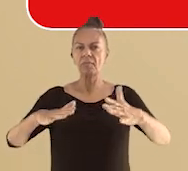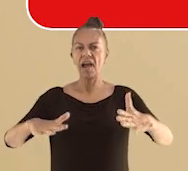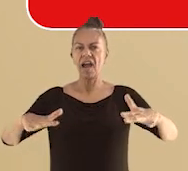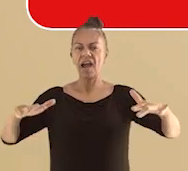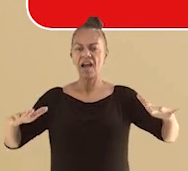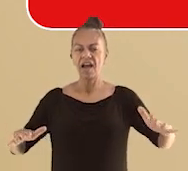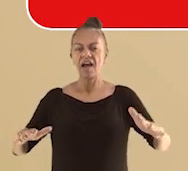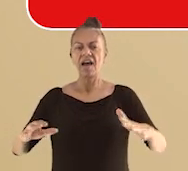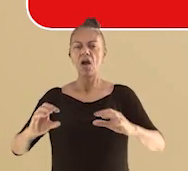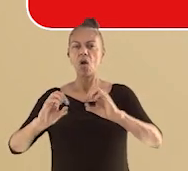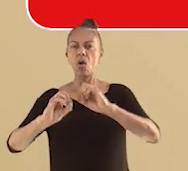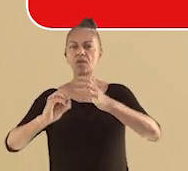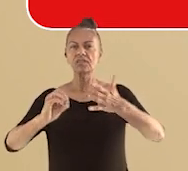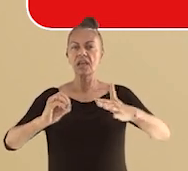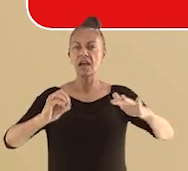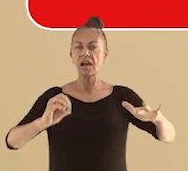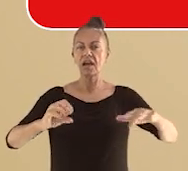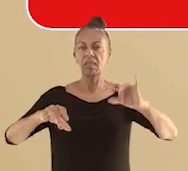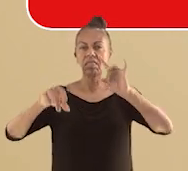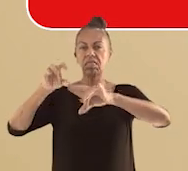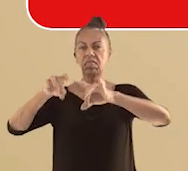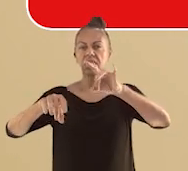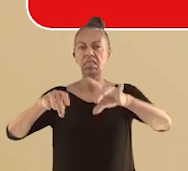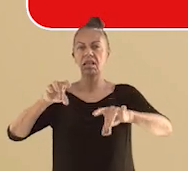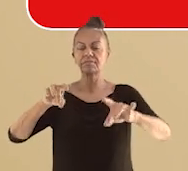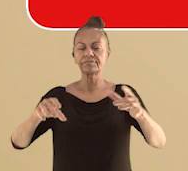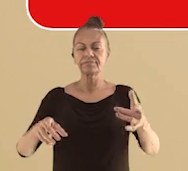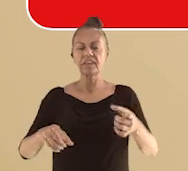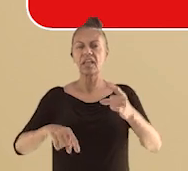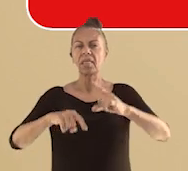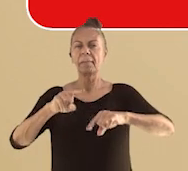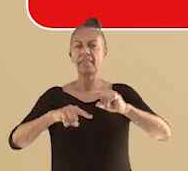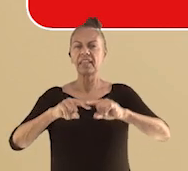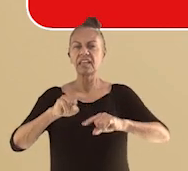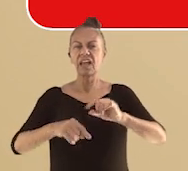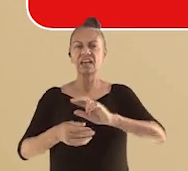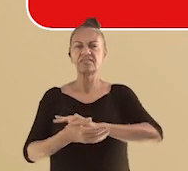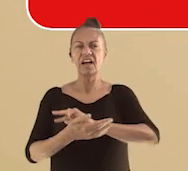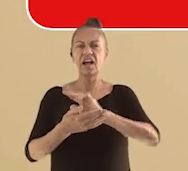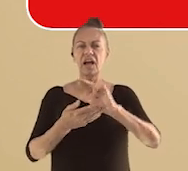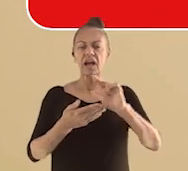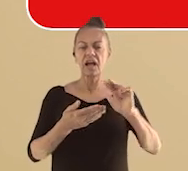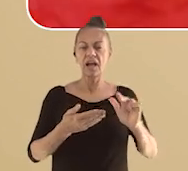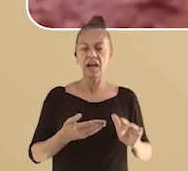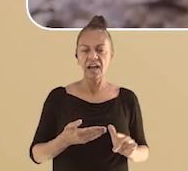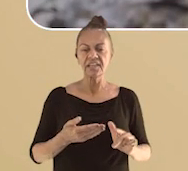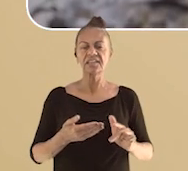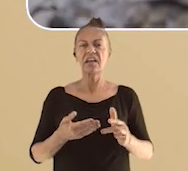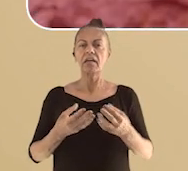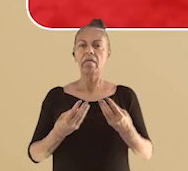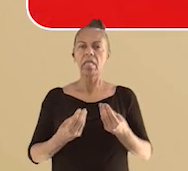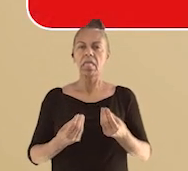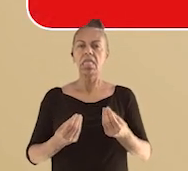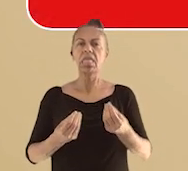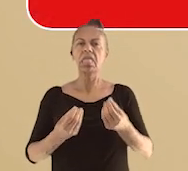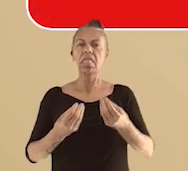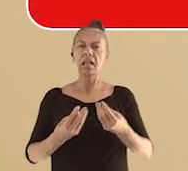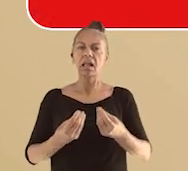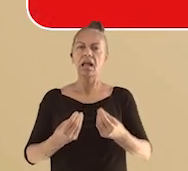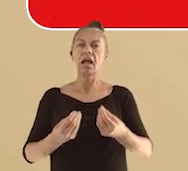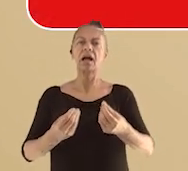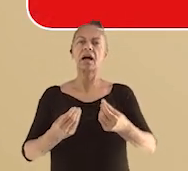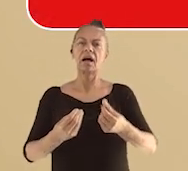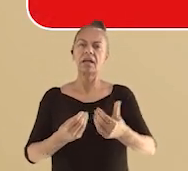O lixo marinho é constituído de uma grande diversidade de materiais. Em especial, os que se degradam